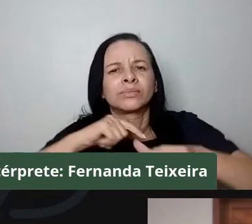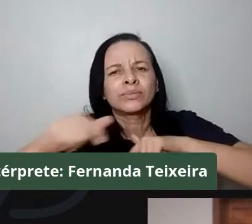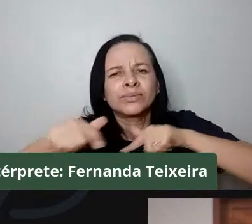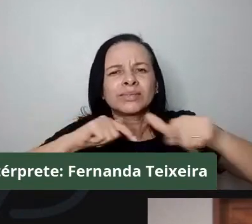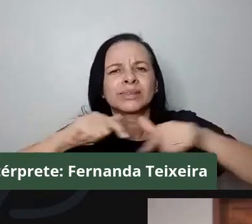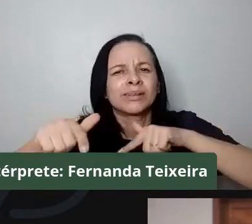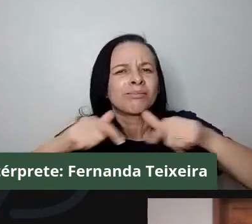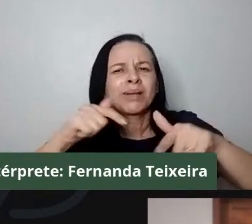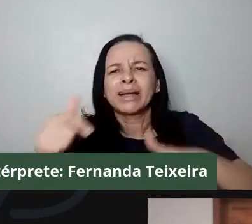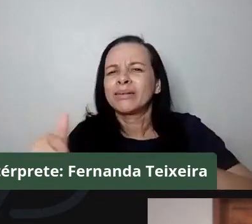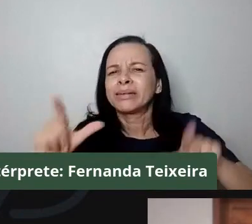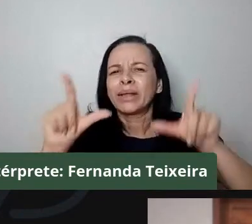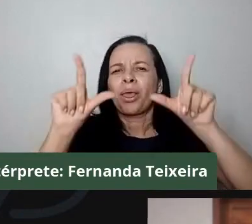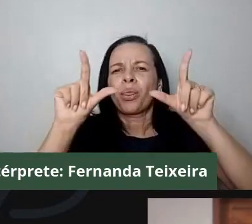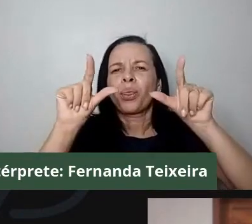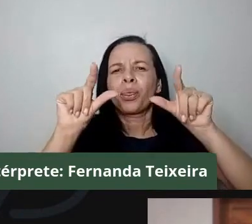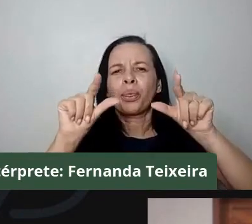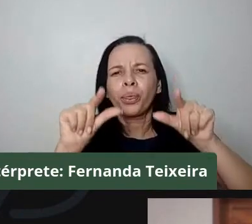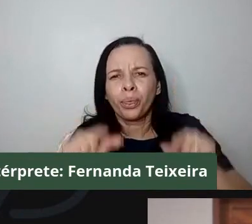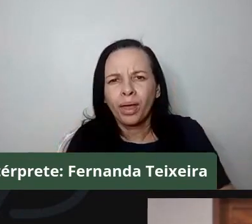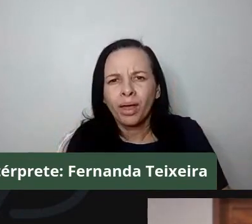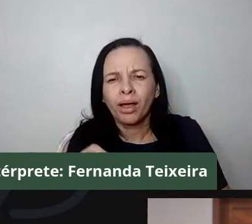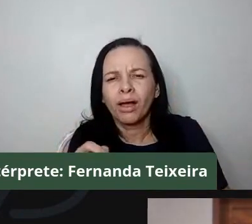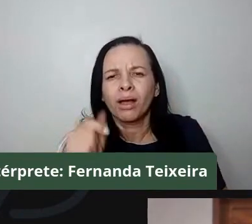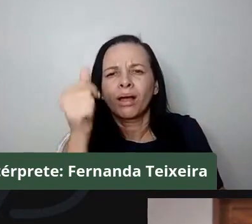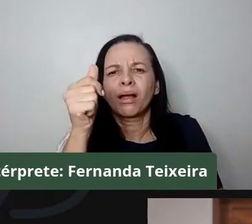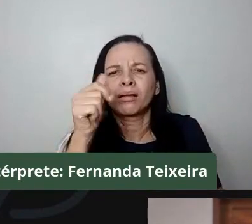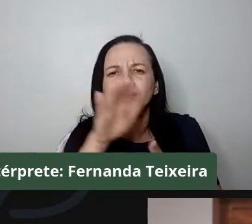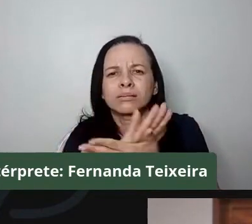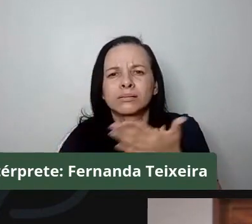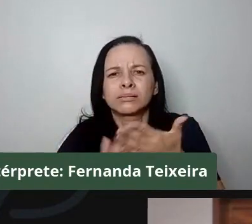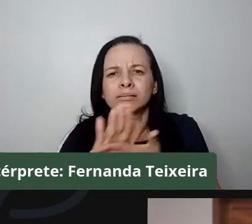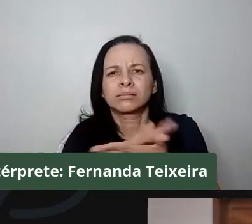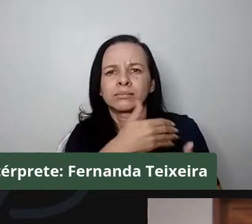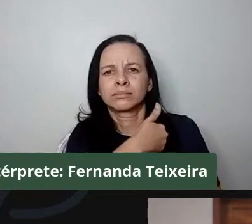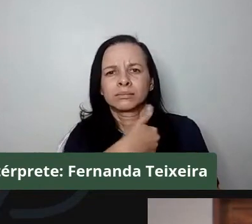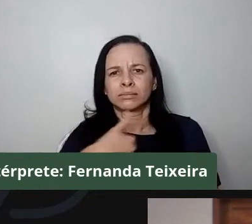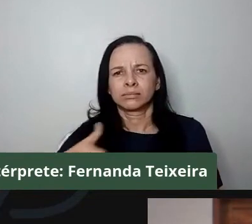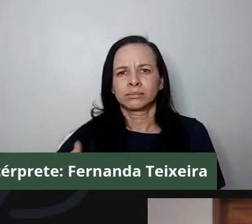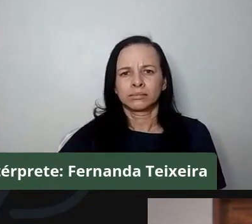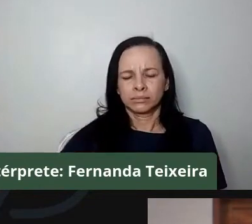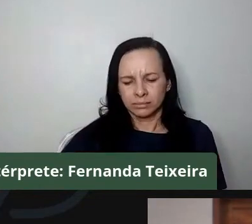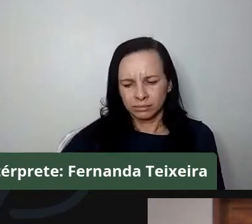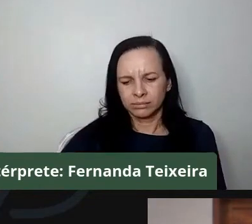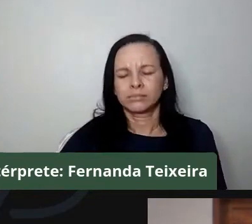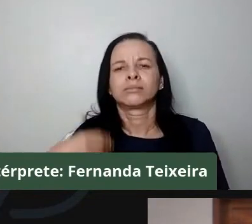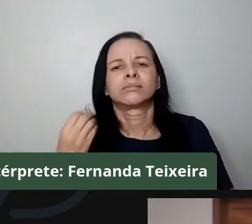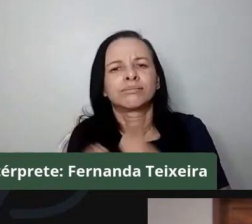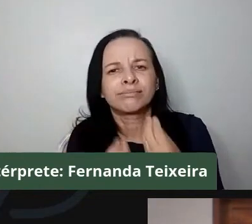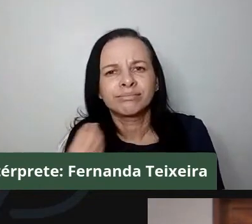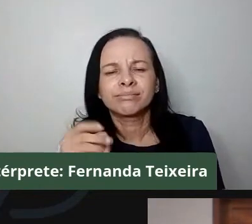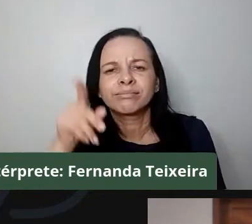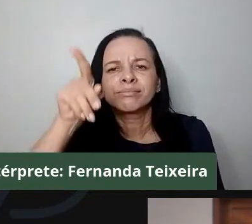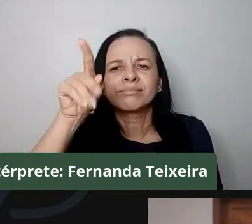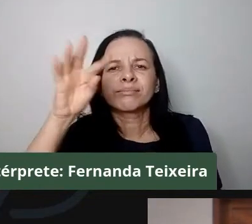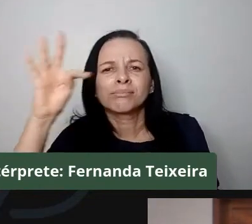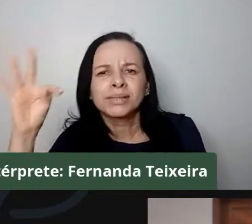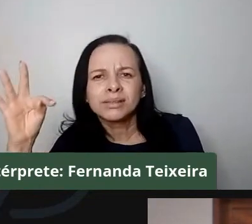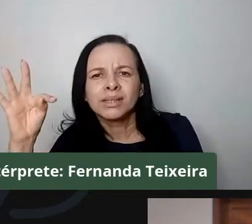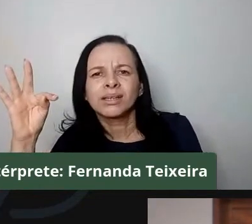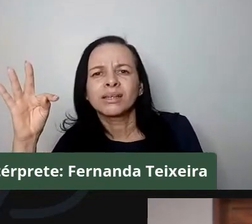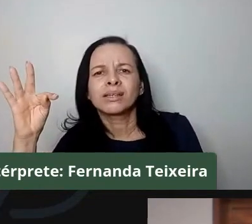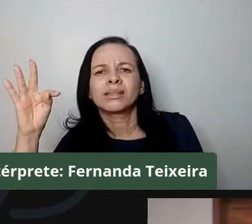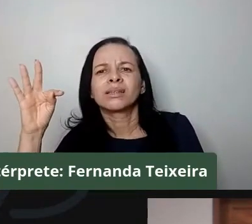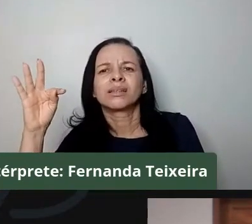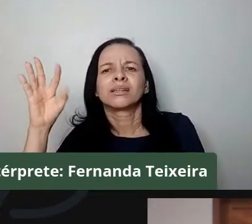necessário. E aí, nós não estamos sob um governo aparentemente golpista, nós temos aí o PT desde 2006 no